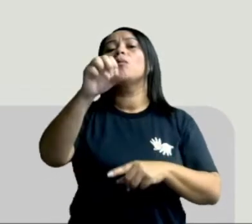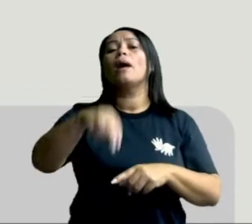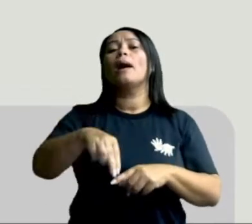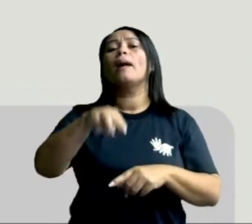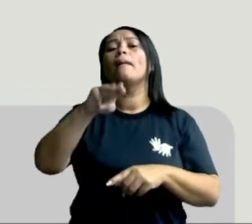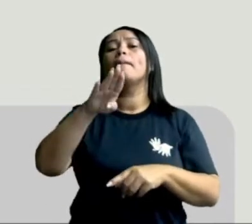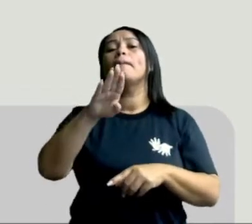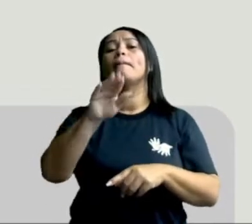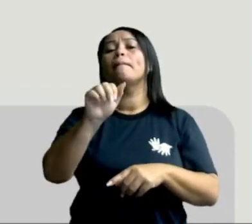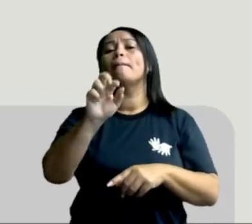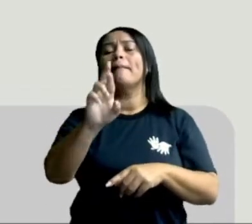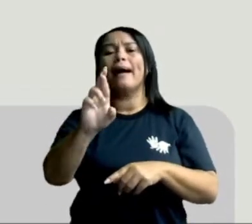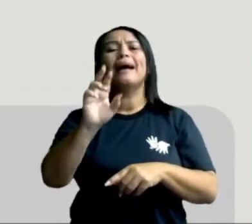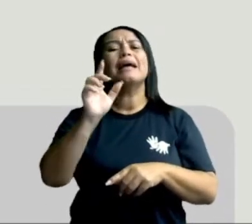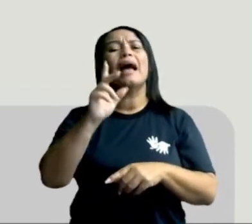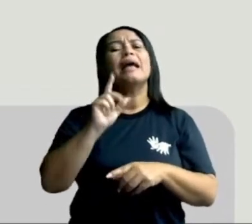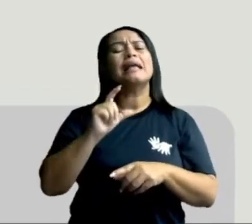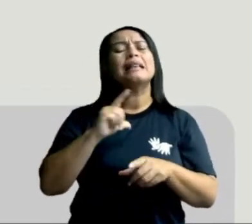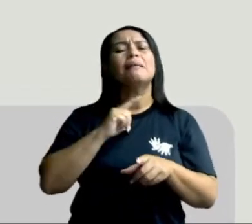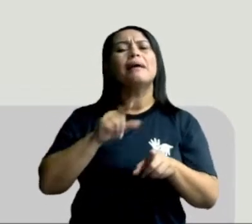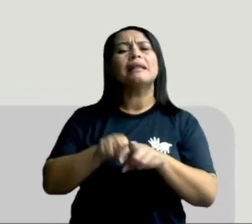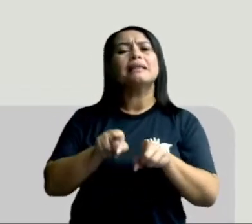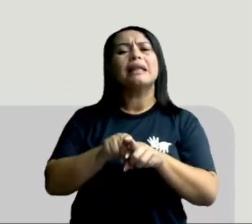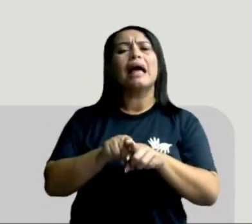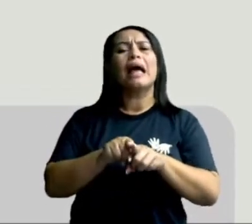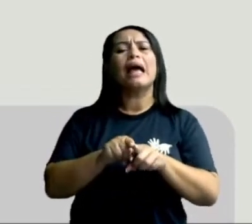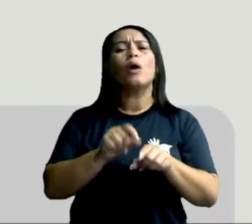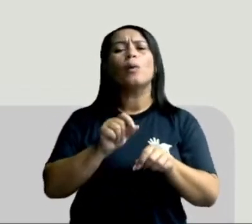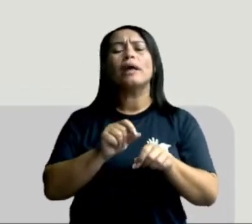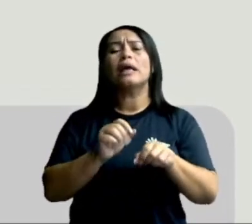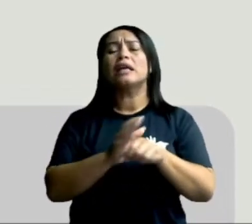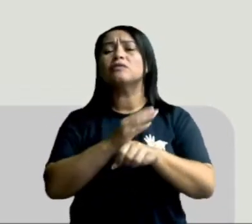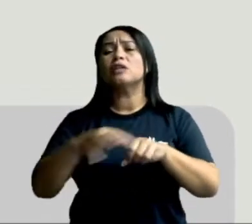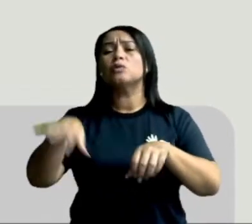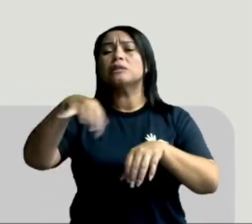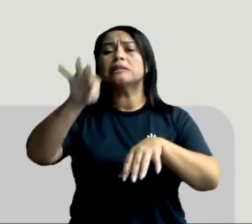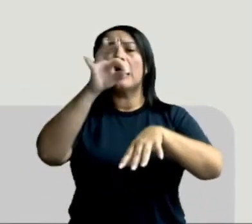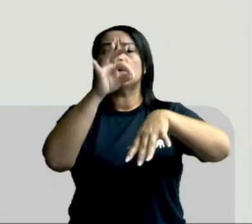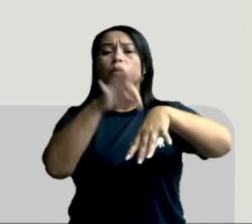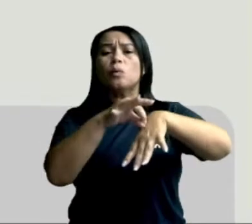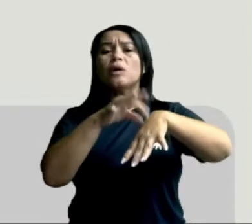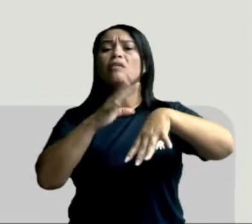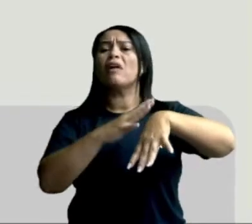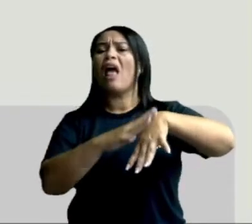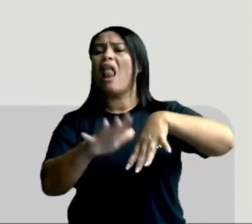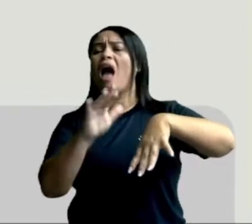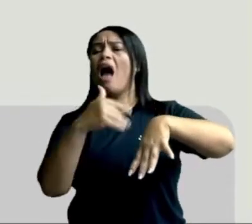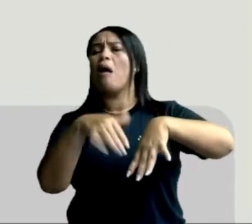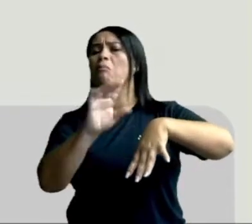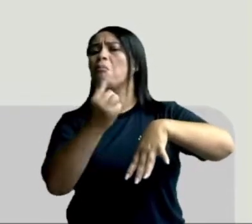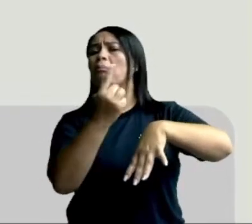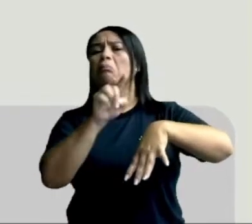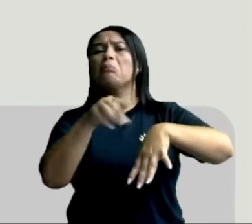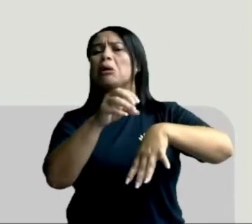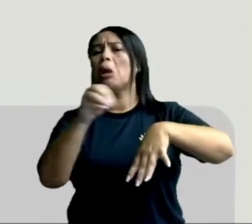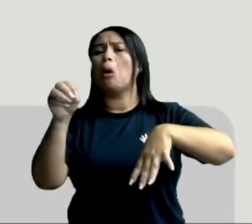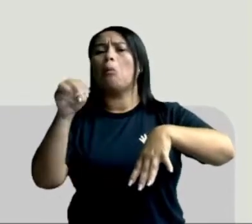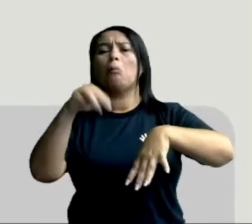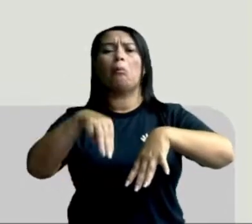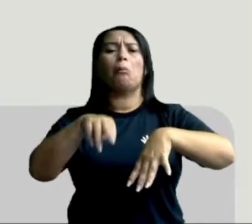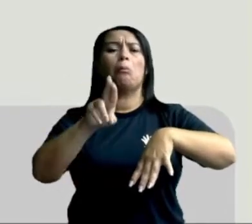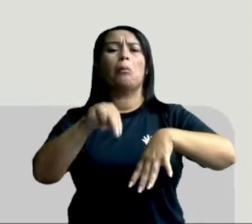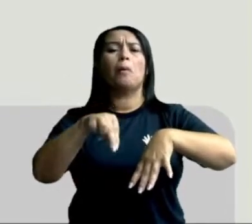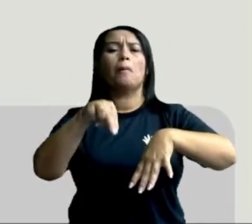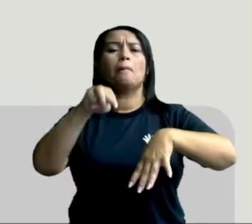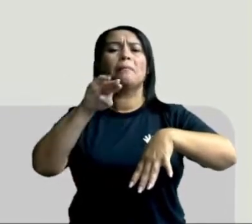vegetal que recobre insetos. E os insetos duram milhões de anos e ficam ali mumificados, mantendo